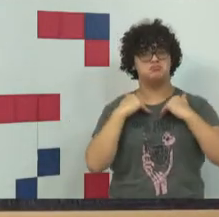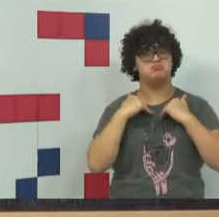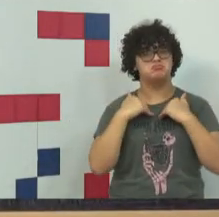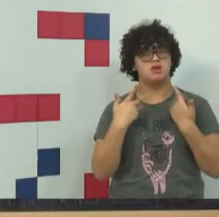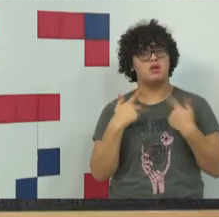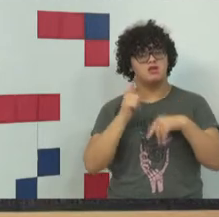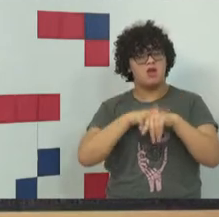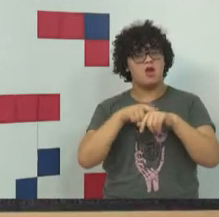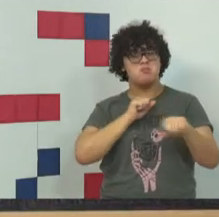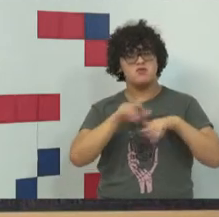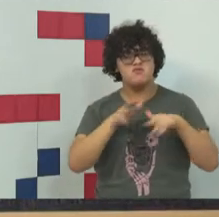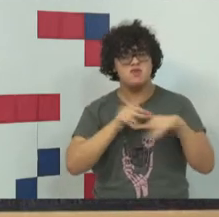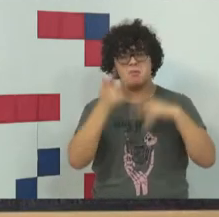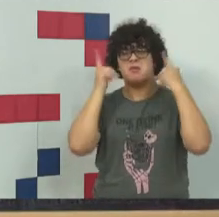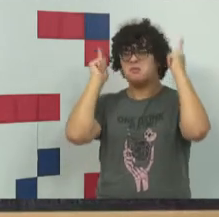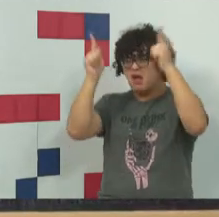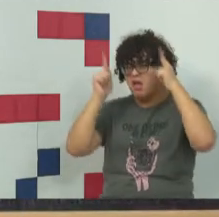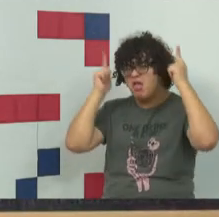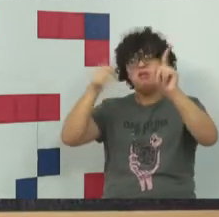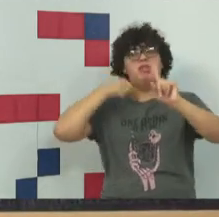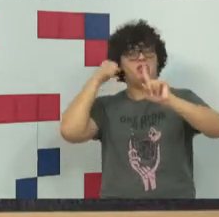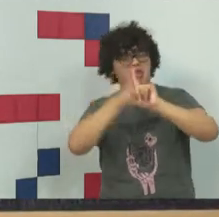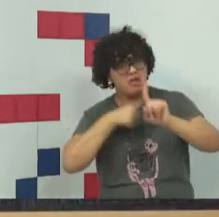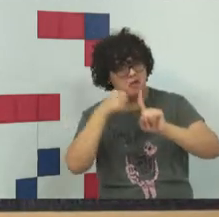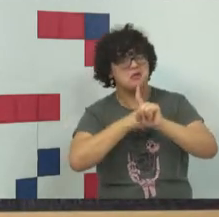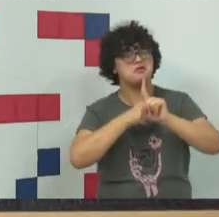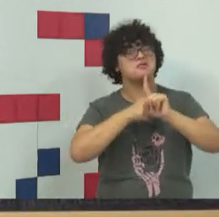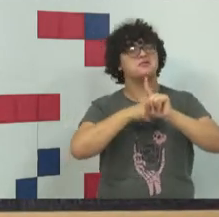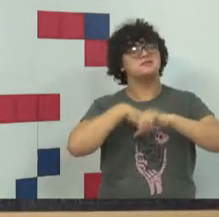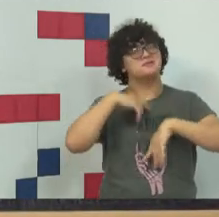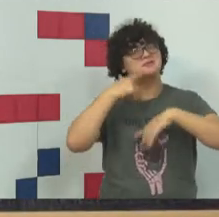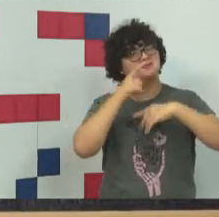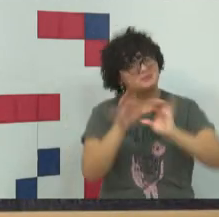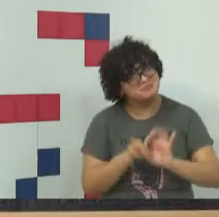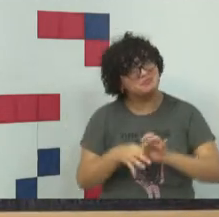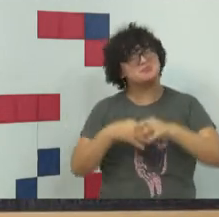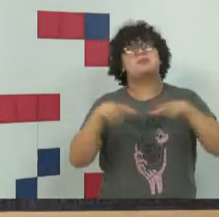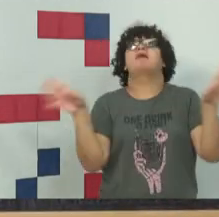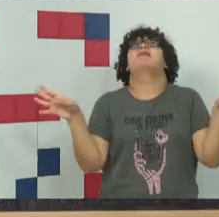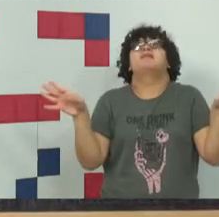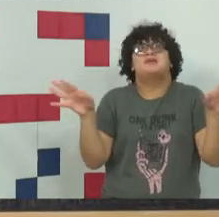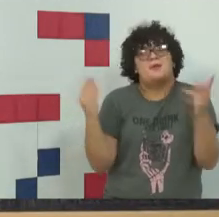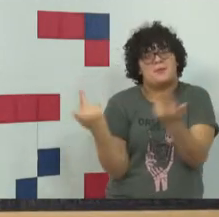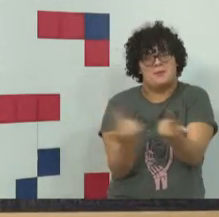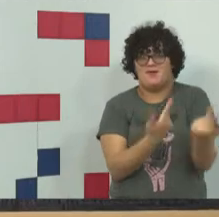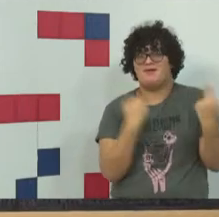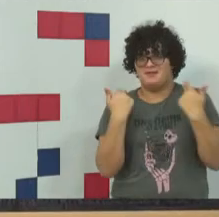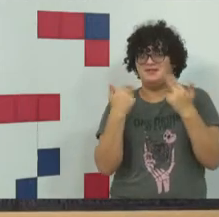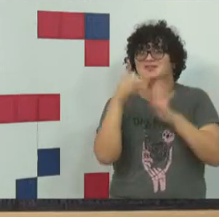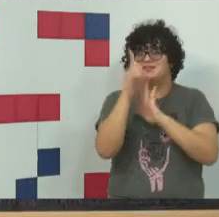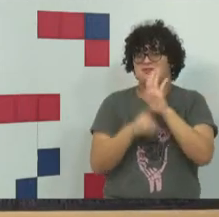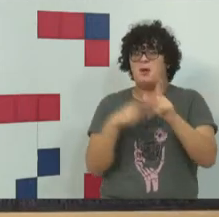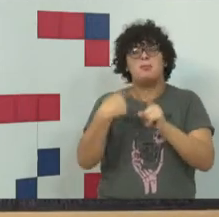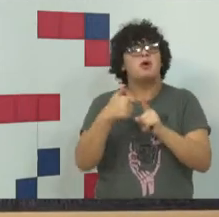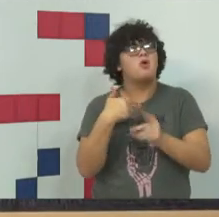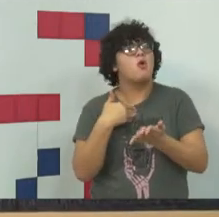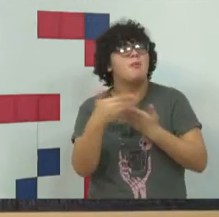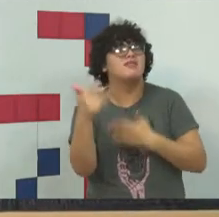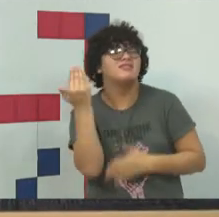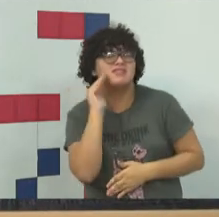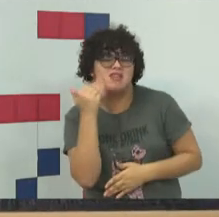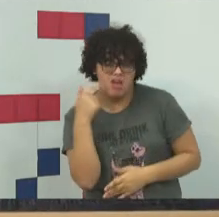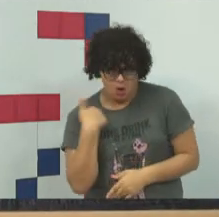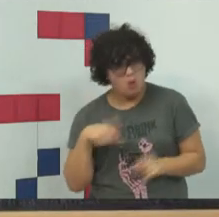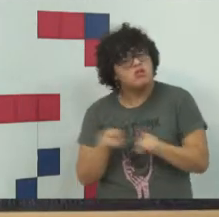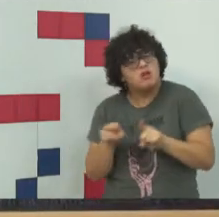com o movimento da Revolução Francesa, essas pessoas começam a entender que eles